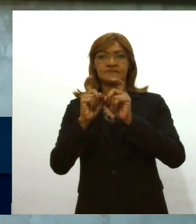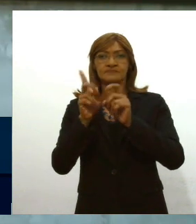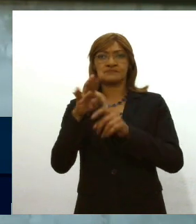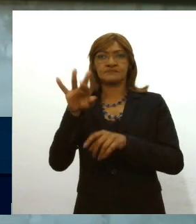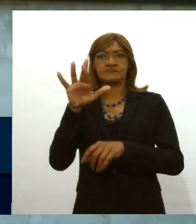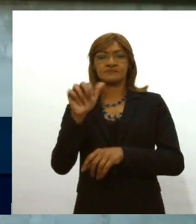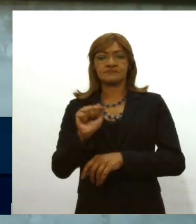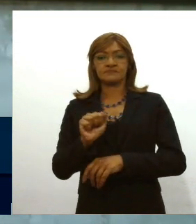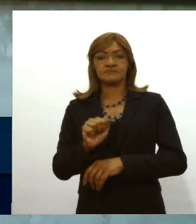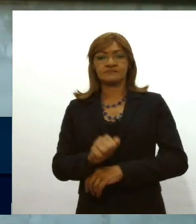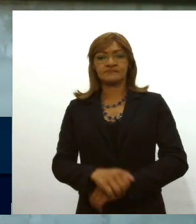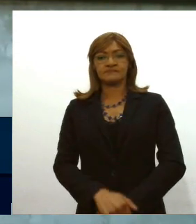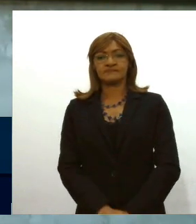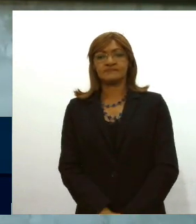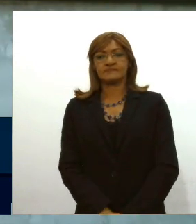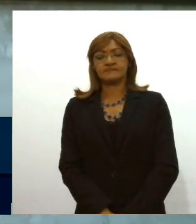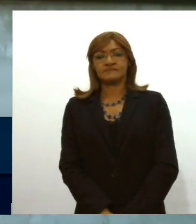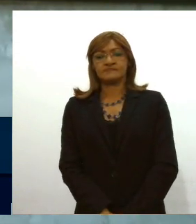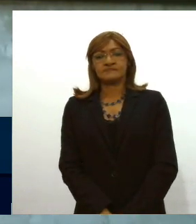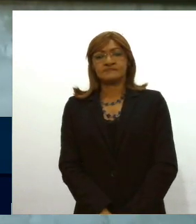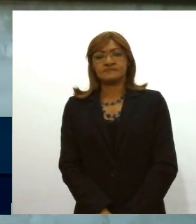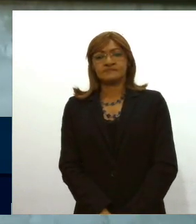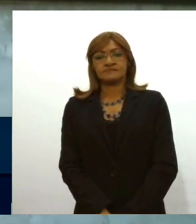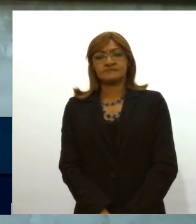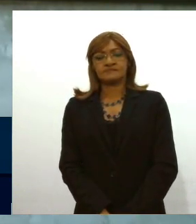extraordinária o